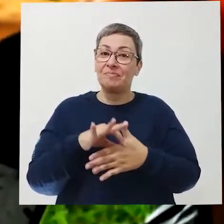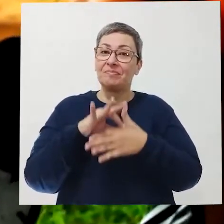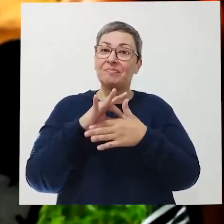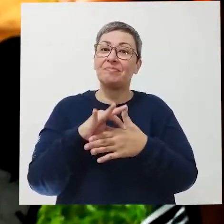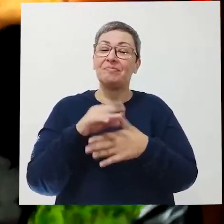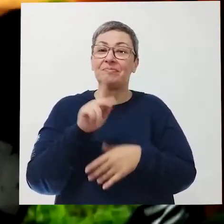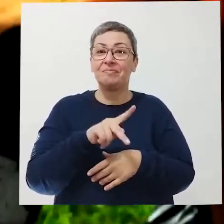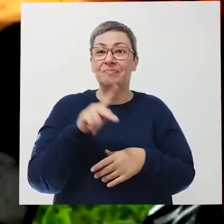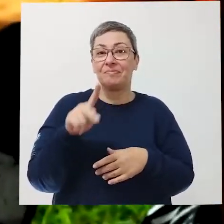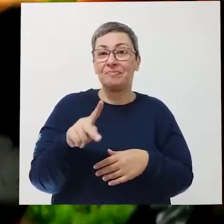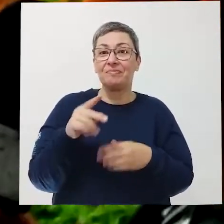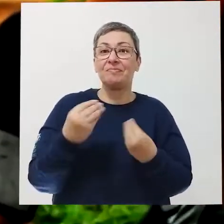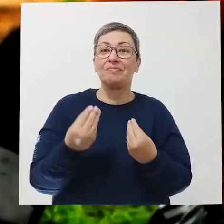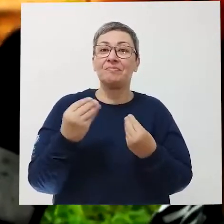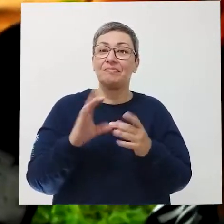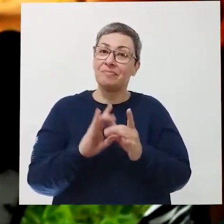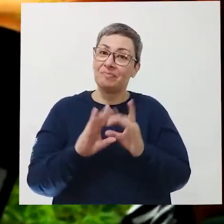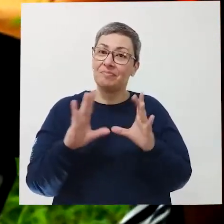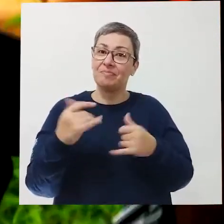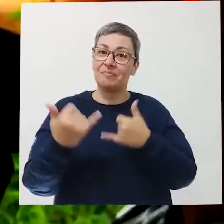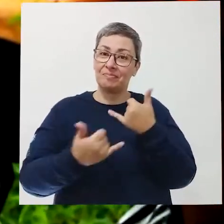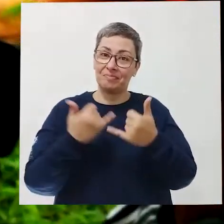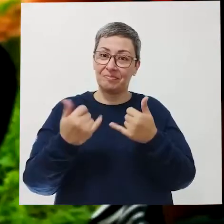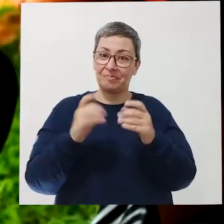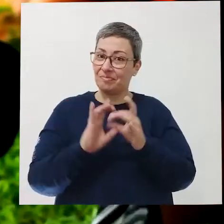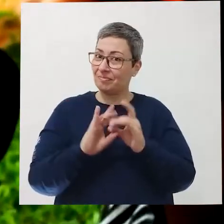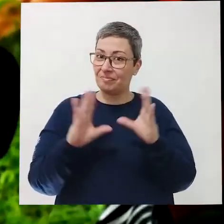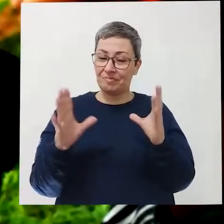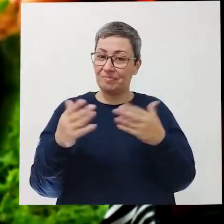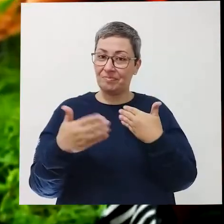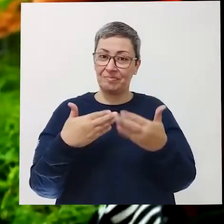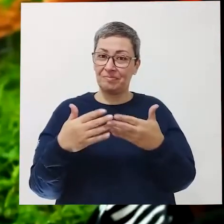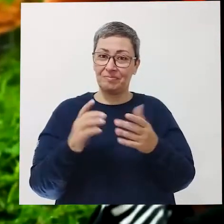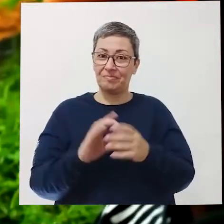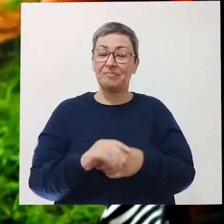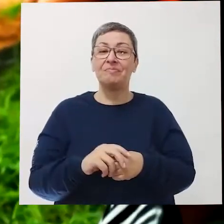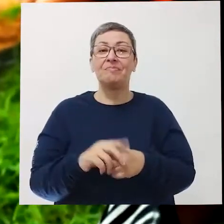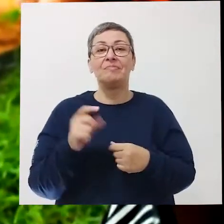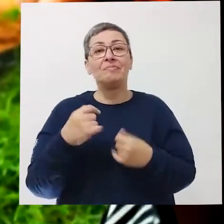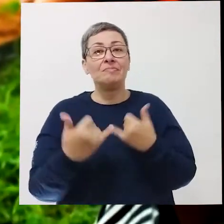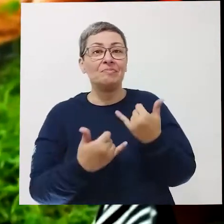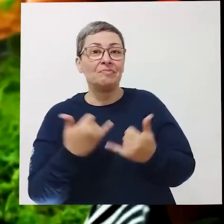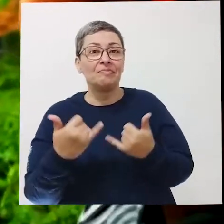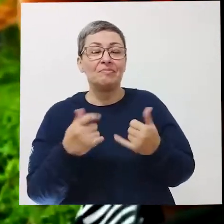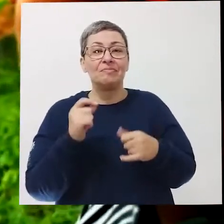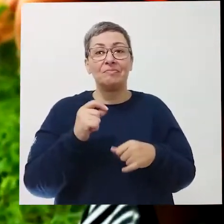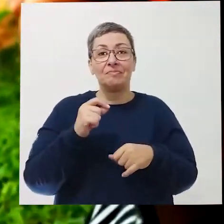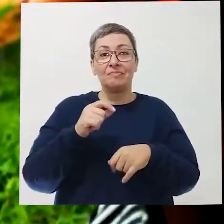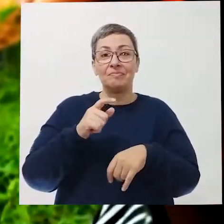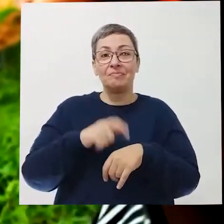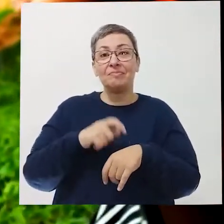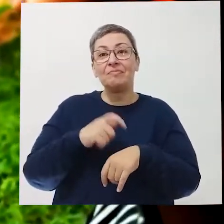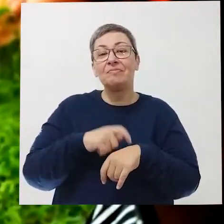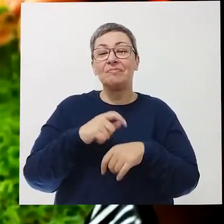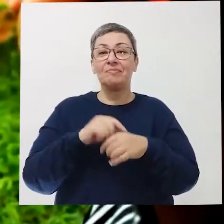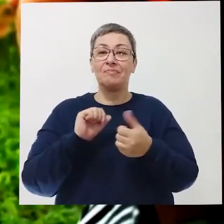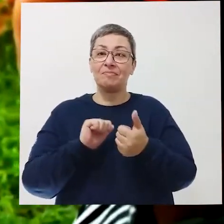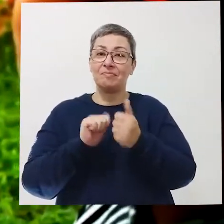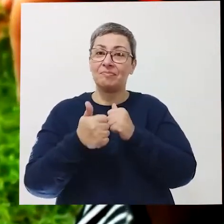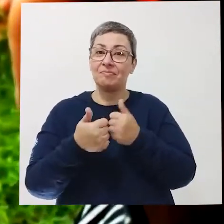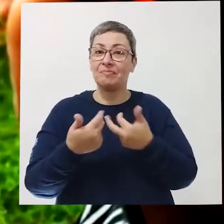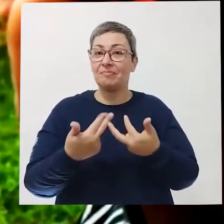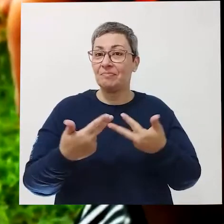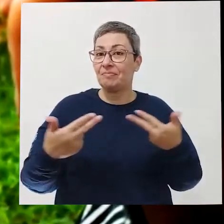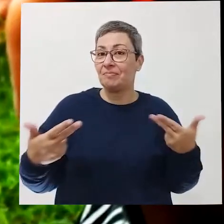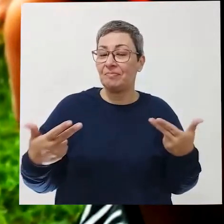com os professores, como eles deixaram vocês brincar? Era vontade, muitas brincadeiras? Então, a gente brincava mais na aula de esporte, em